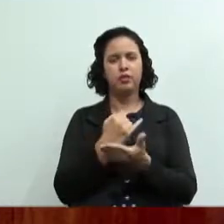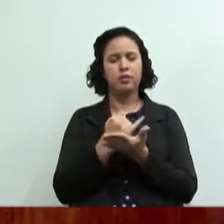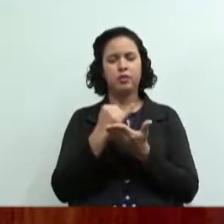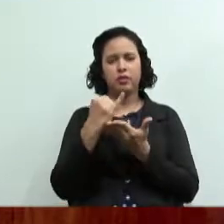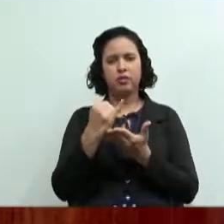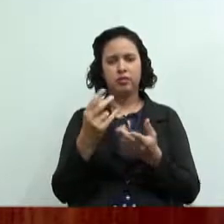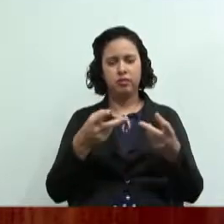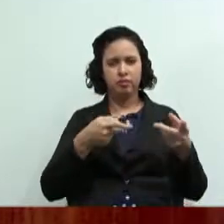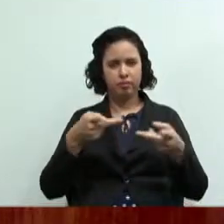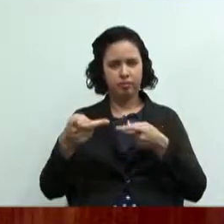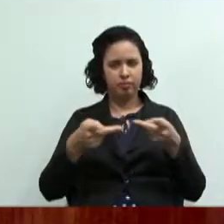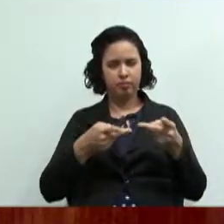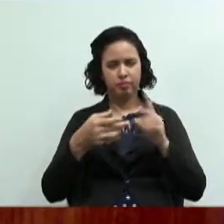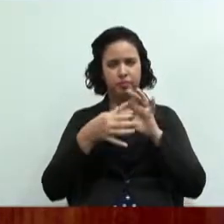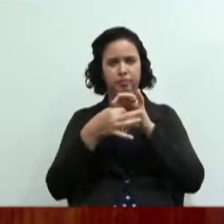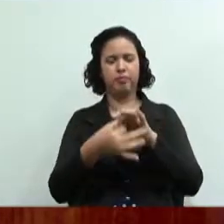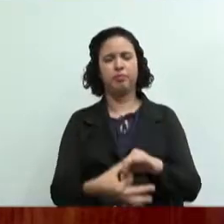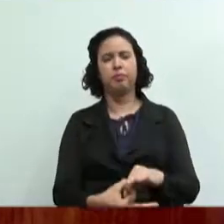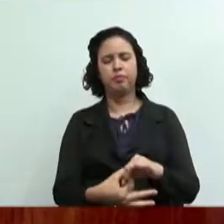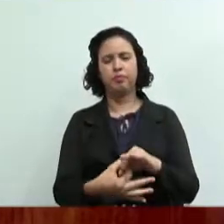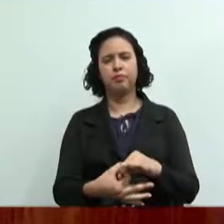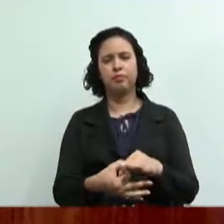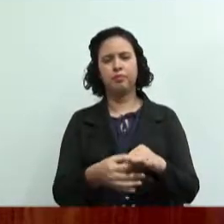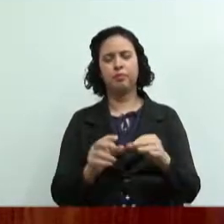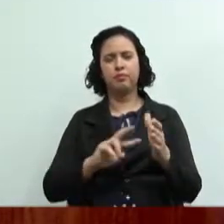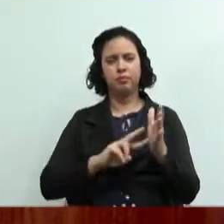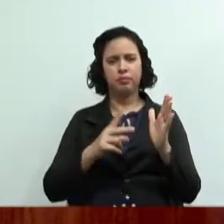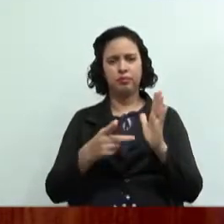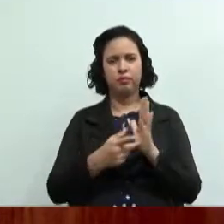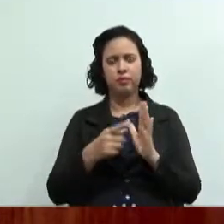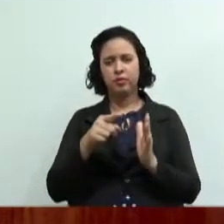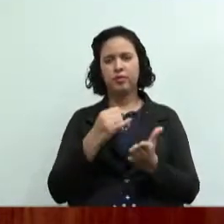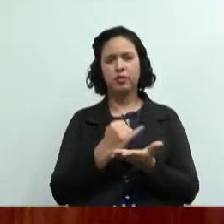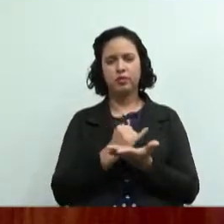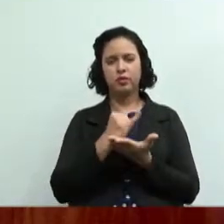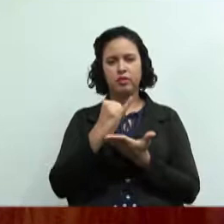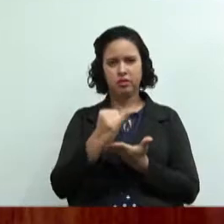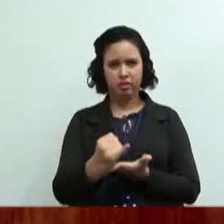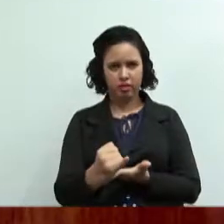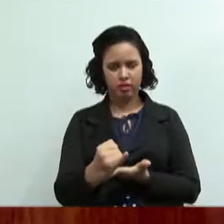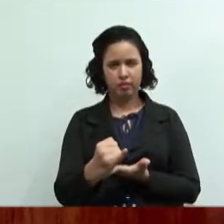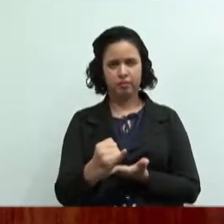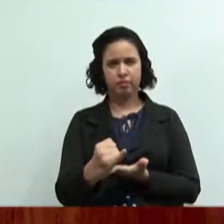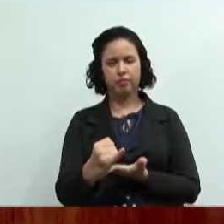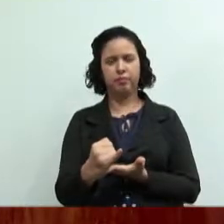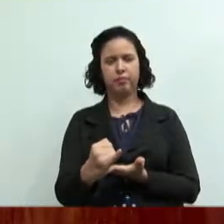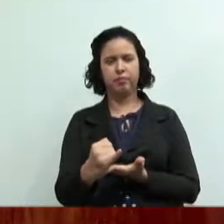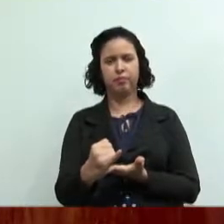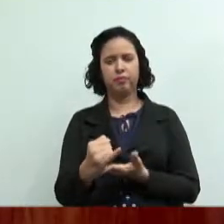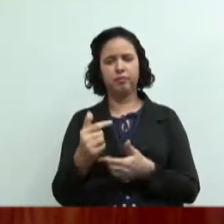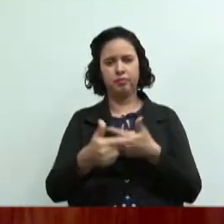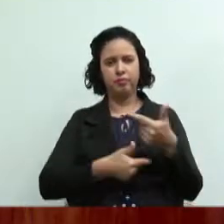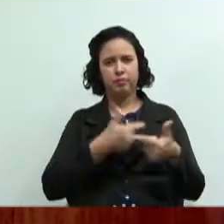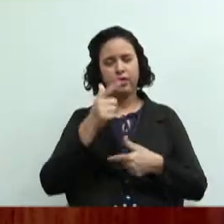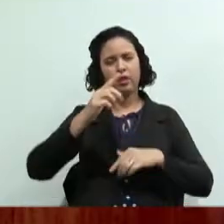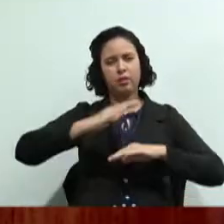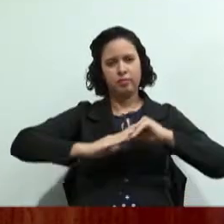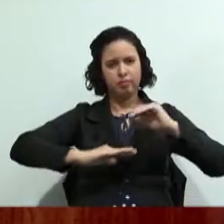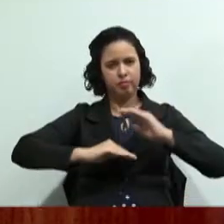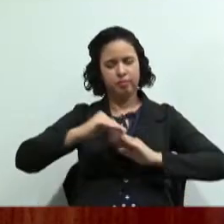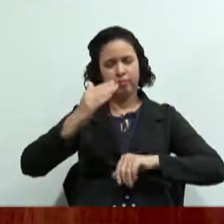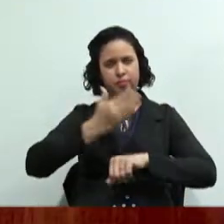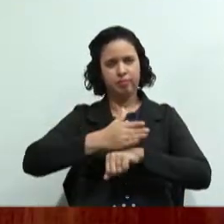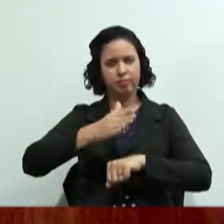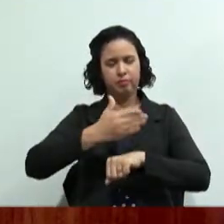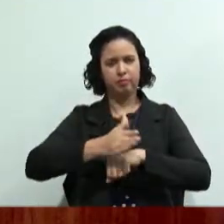curso técnico e cooperativismo o que significa que vocês vão iniciar um trabalho que é a prática profissional de vocês que